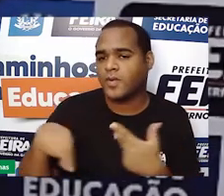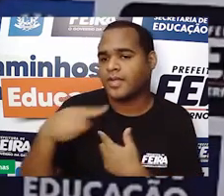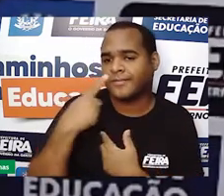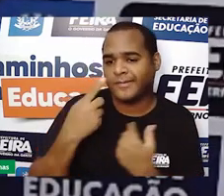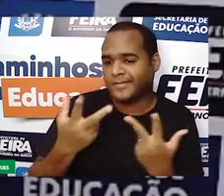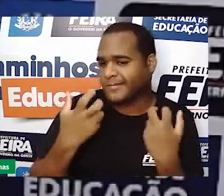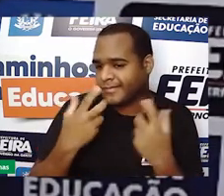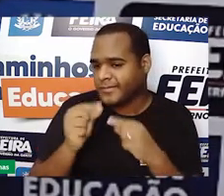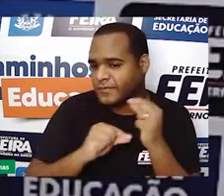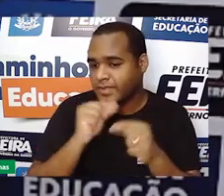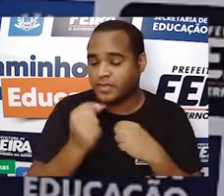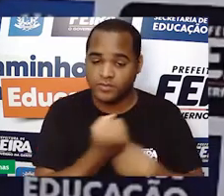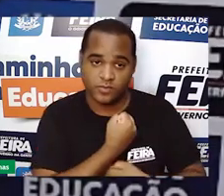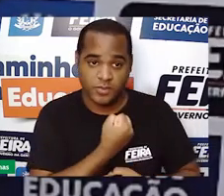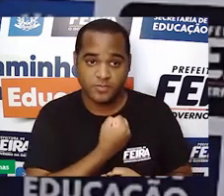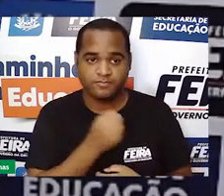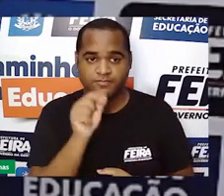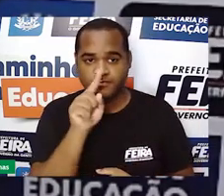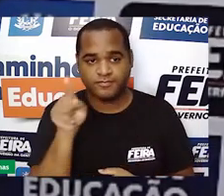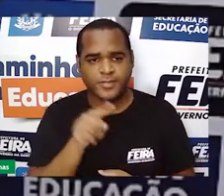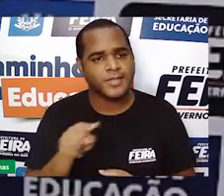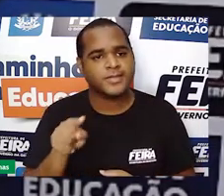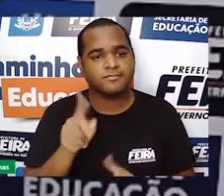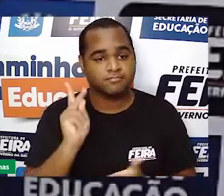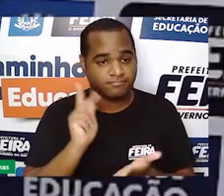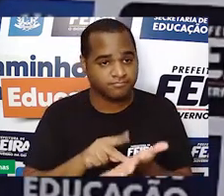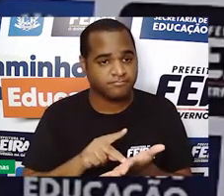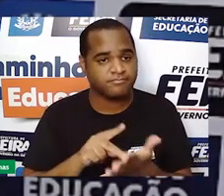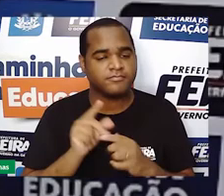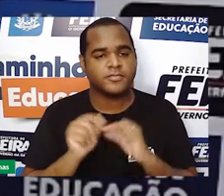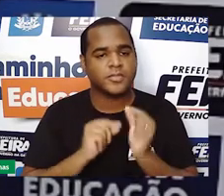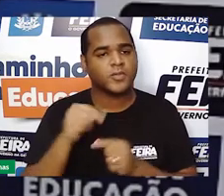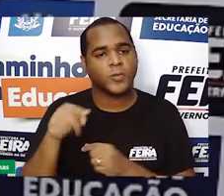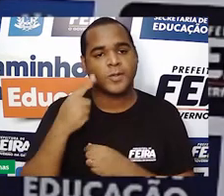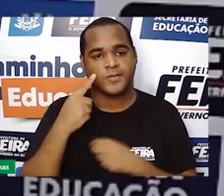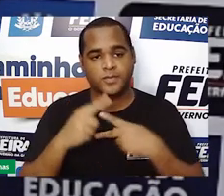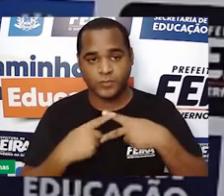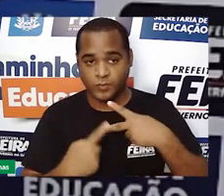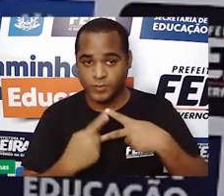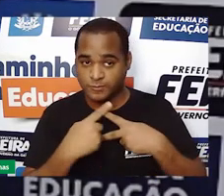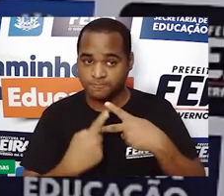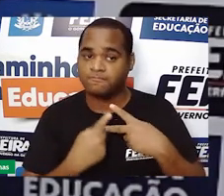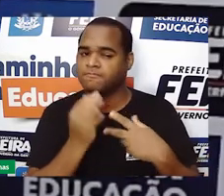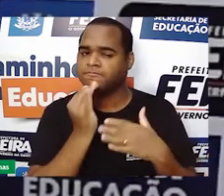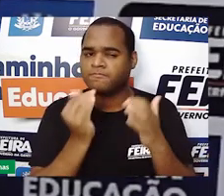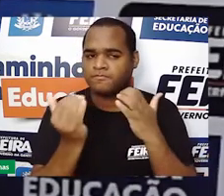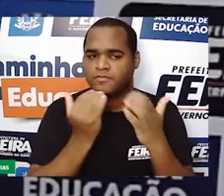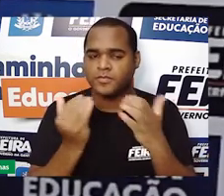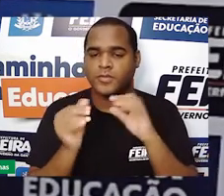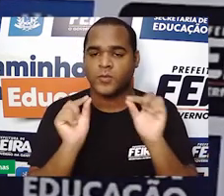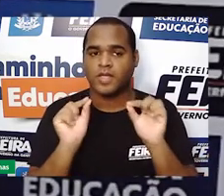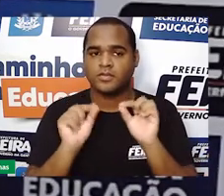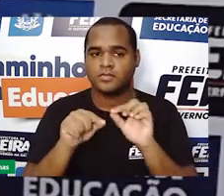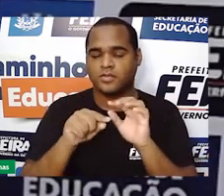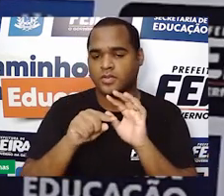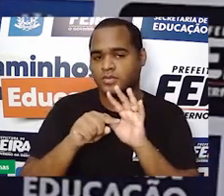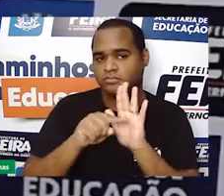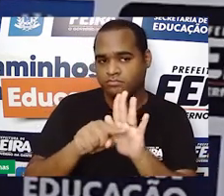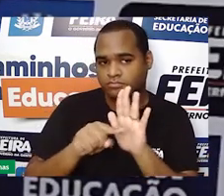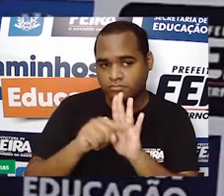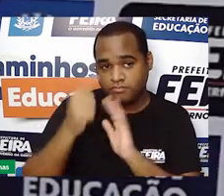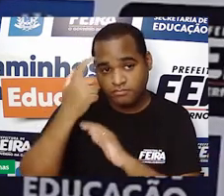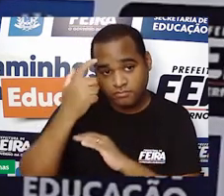que os números reais, né? A gente viu duas formas de representar um número real, pronto, vamos organizar o pensamento.